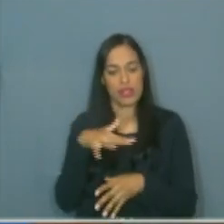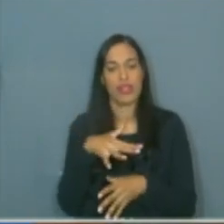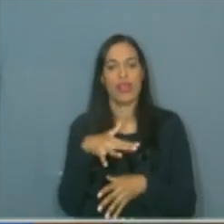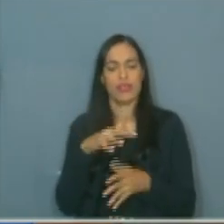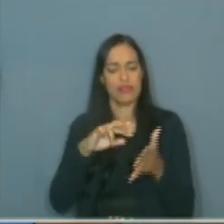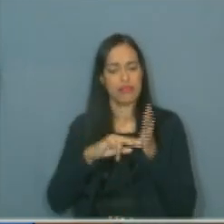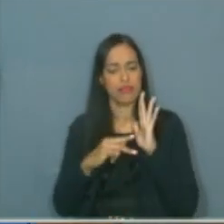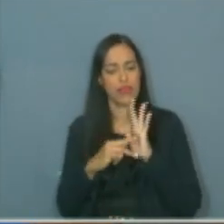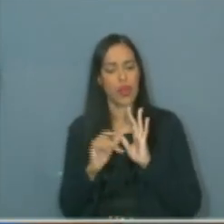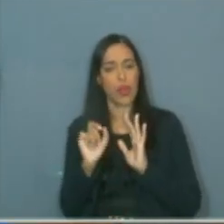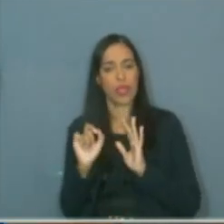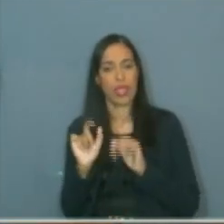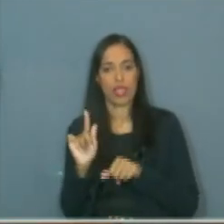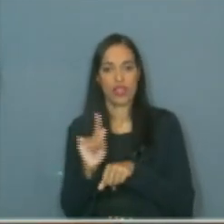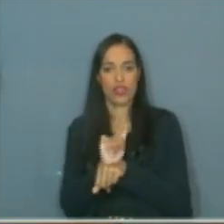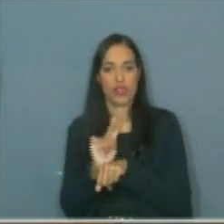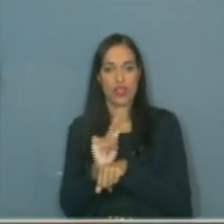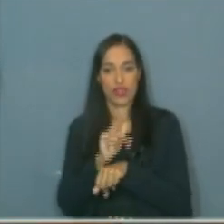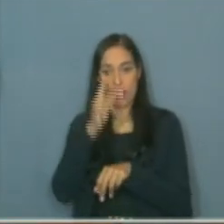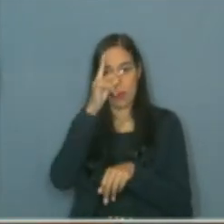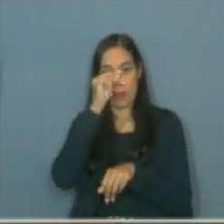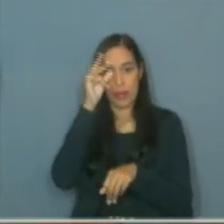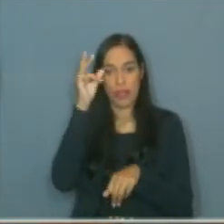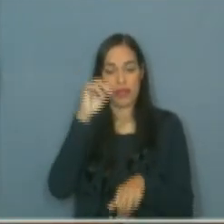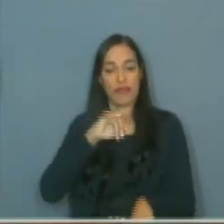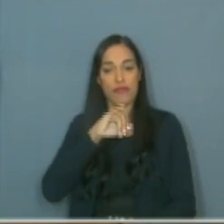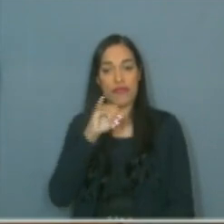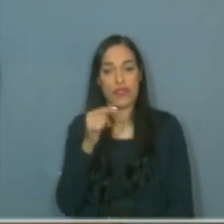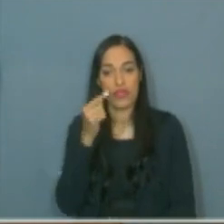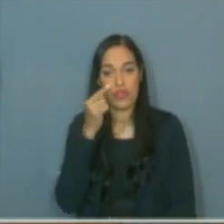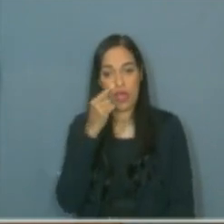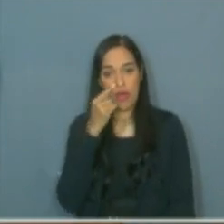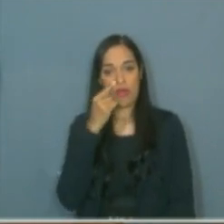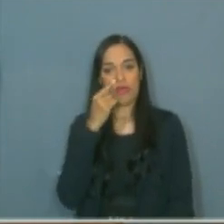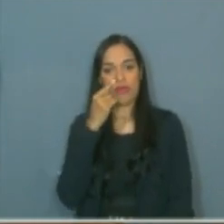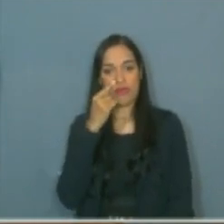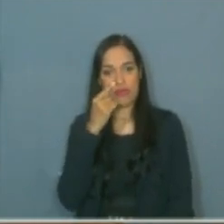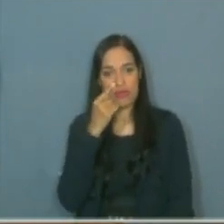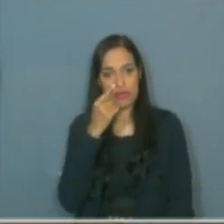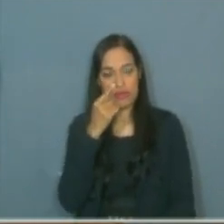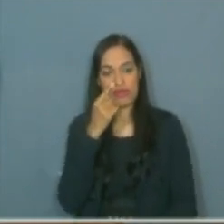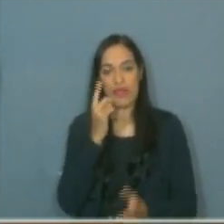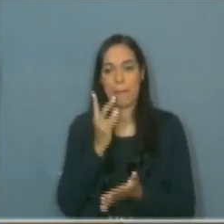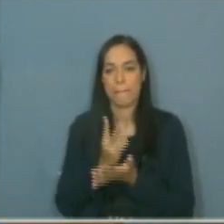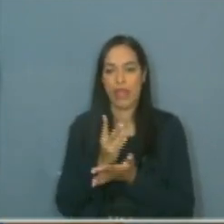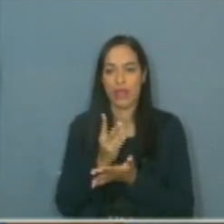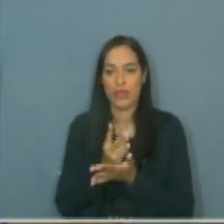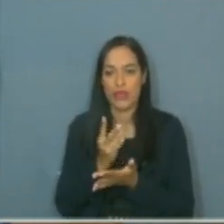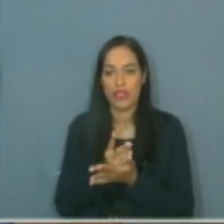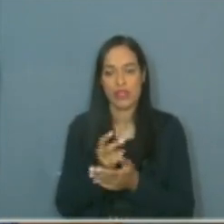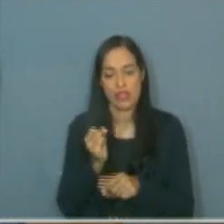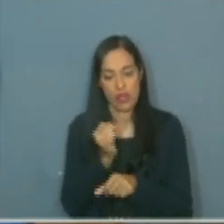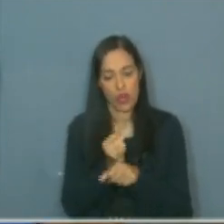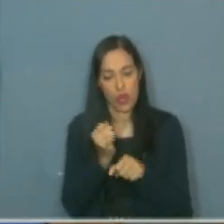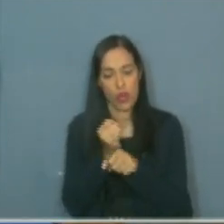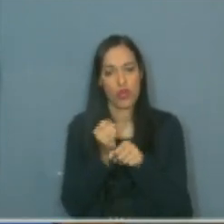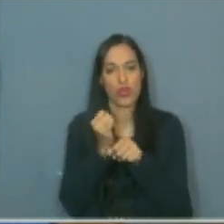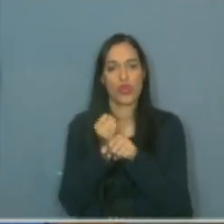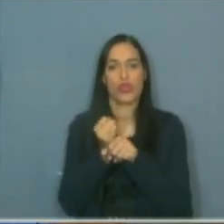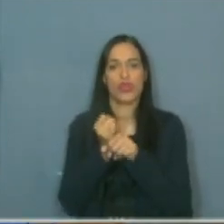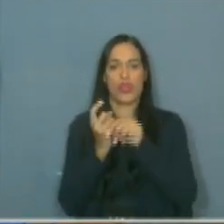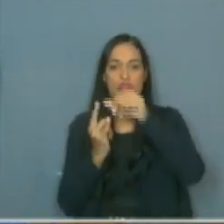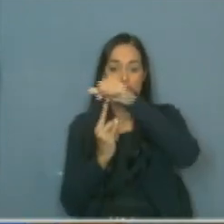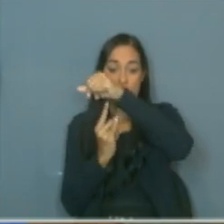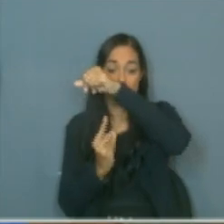respeito à gestão do prefeito João Campos, à restauração, manutenção e construções das